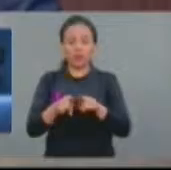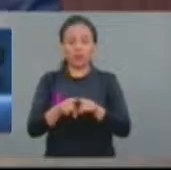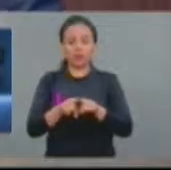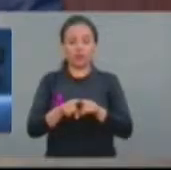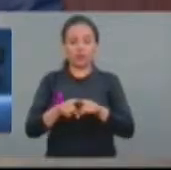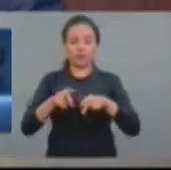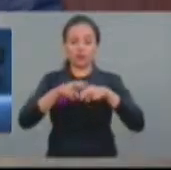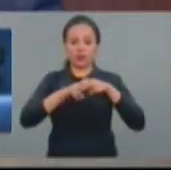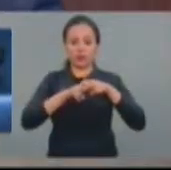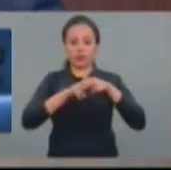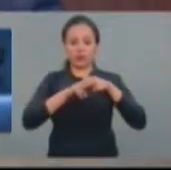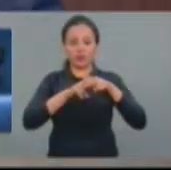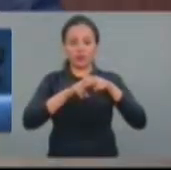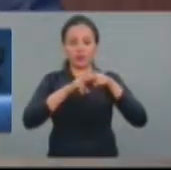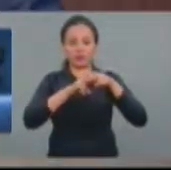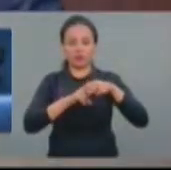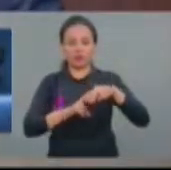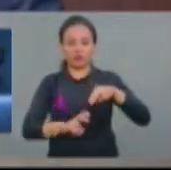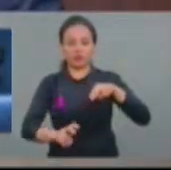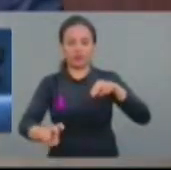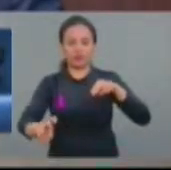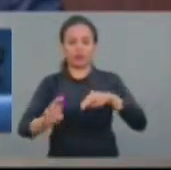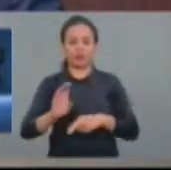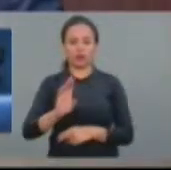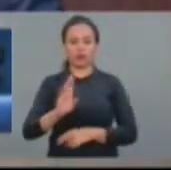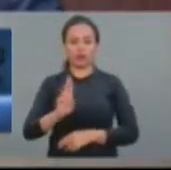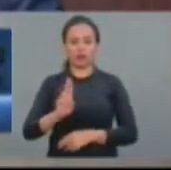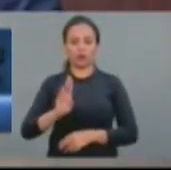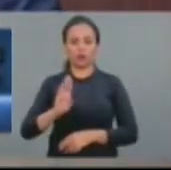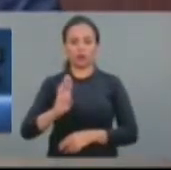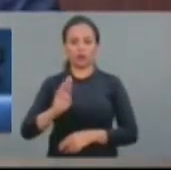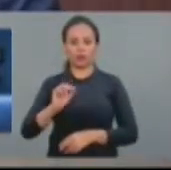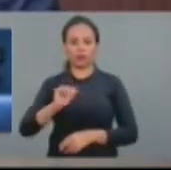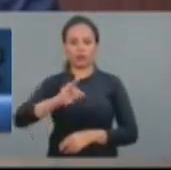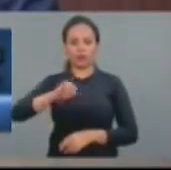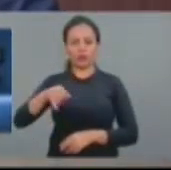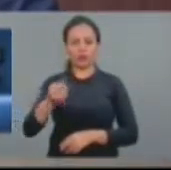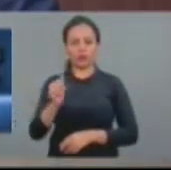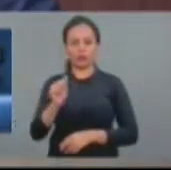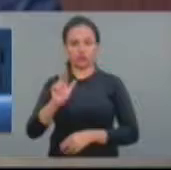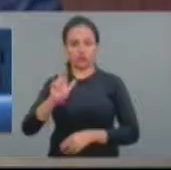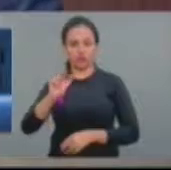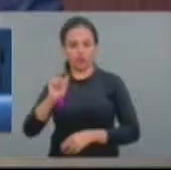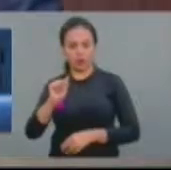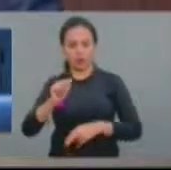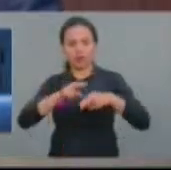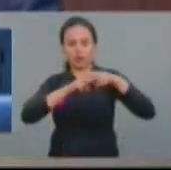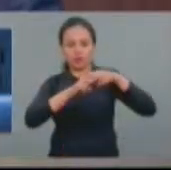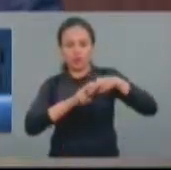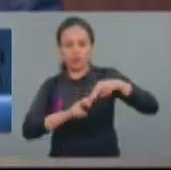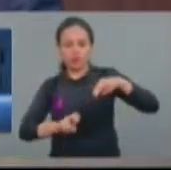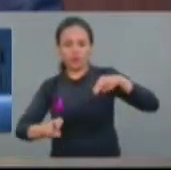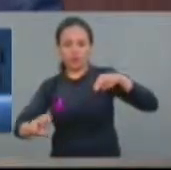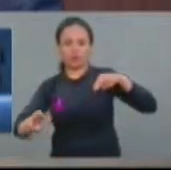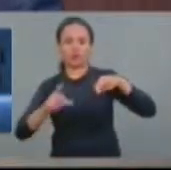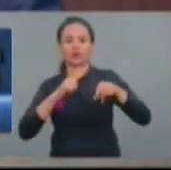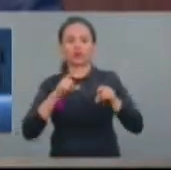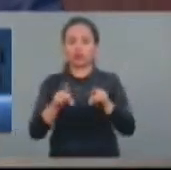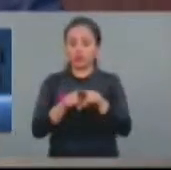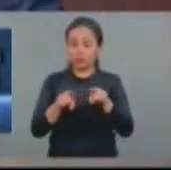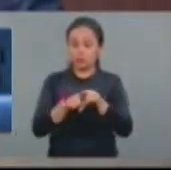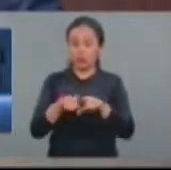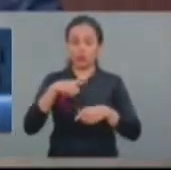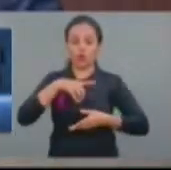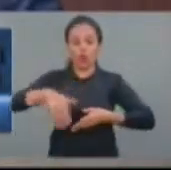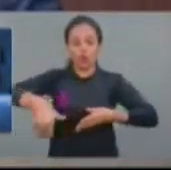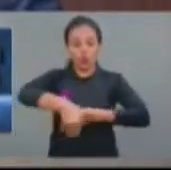já para referenciar que a Serra da Ibiapaba, que passa por esse melhoramento da sua infraestrutura viária,